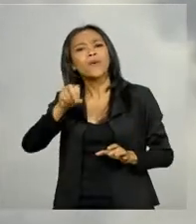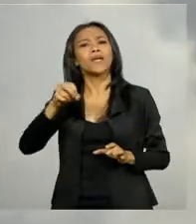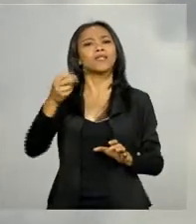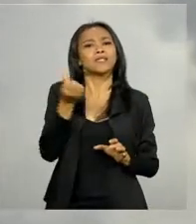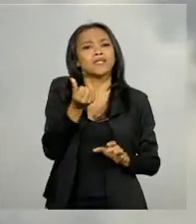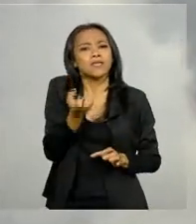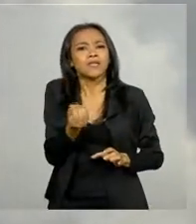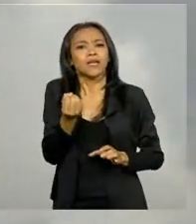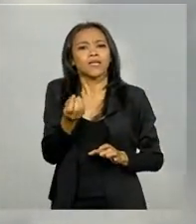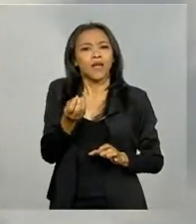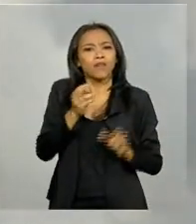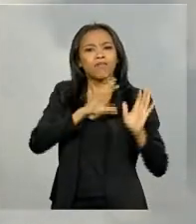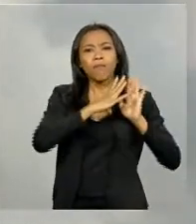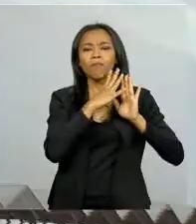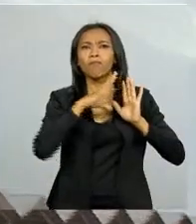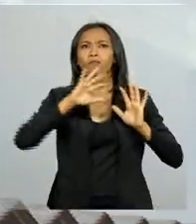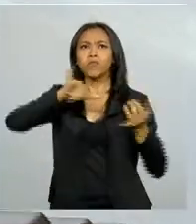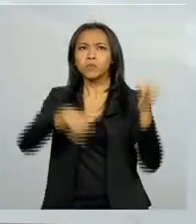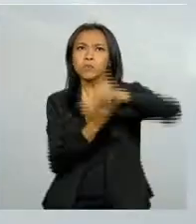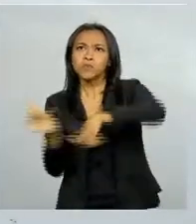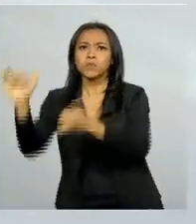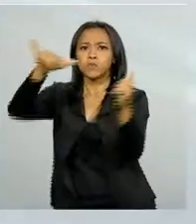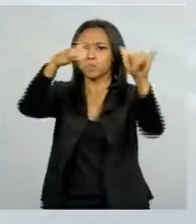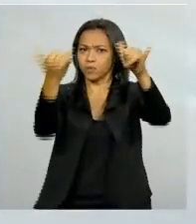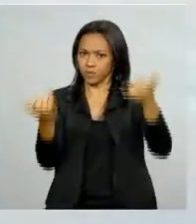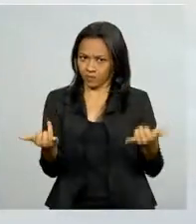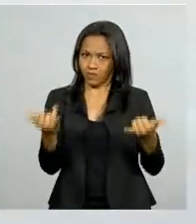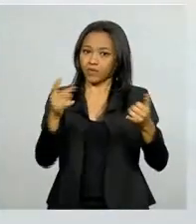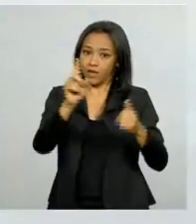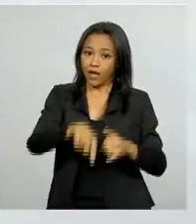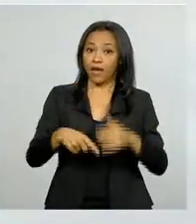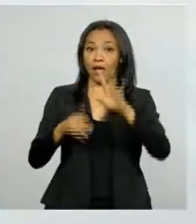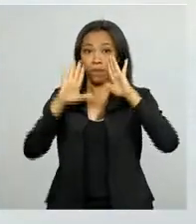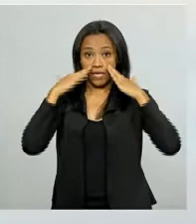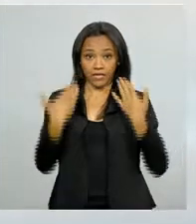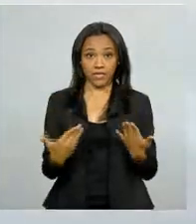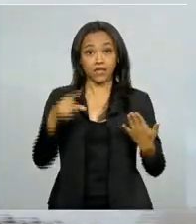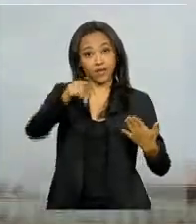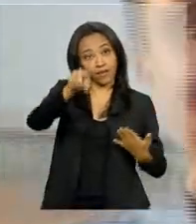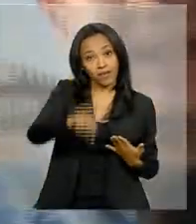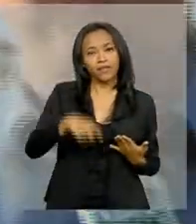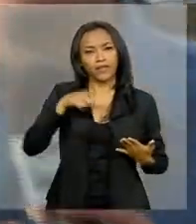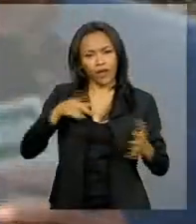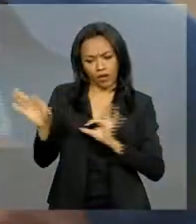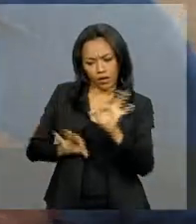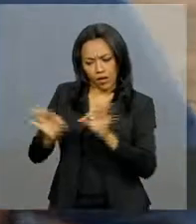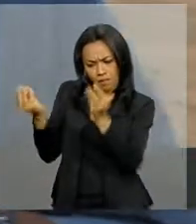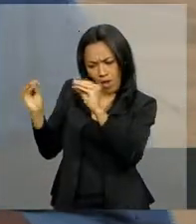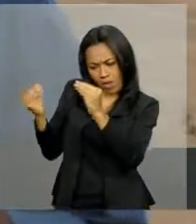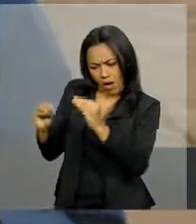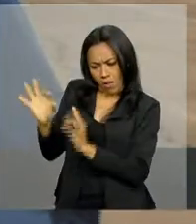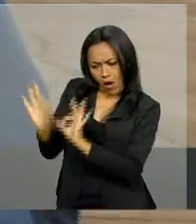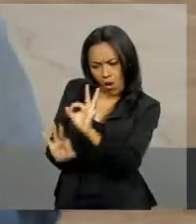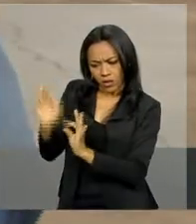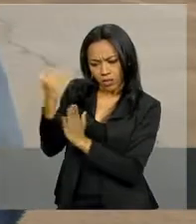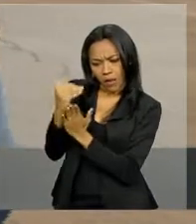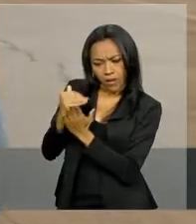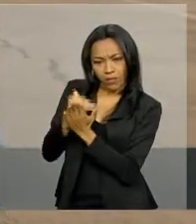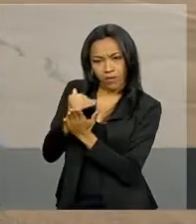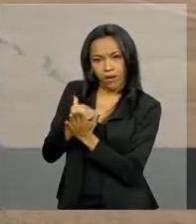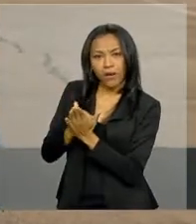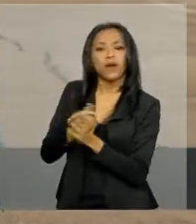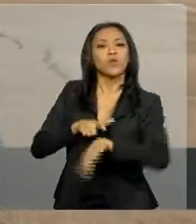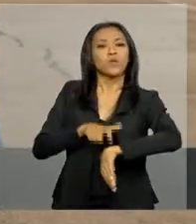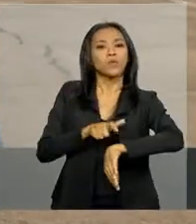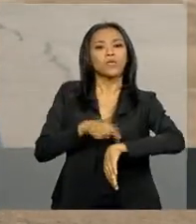demonstrações por ano, em média. As demonstrações da Esquadrilha da Fumaça seguem mais ou menos um roteiro definido. Tem em torno de 30